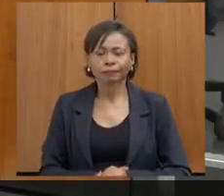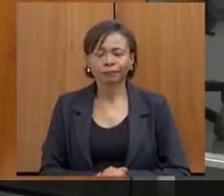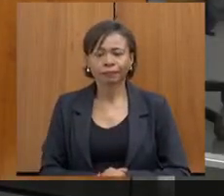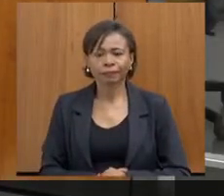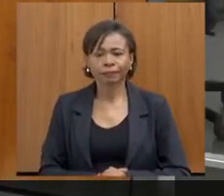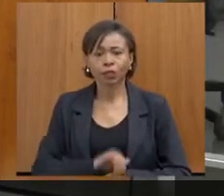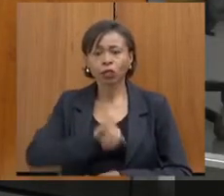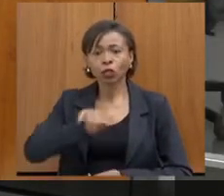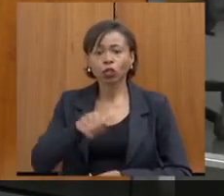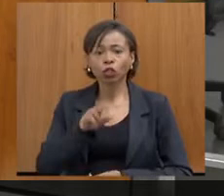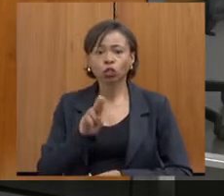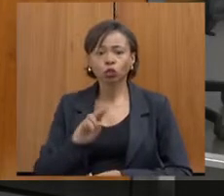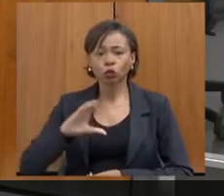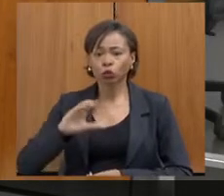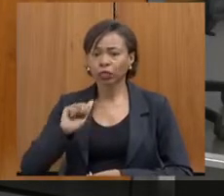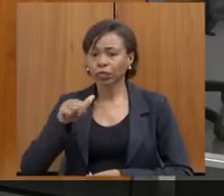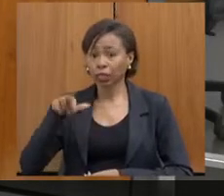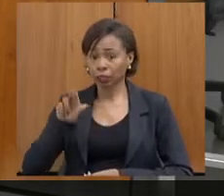Luciara,